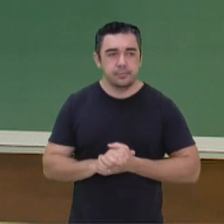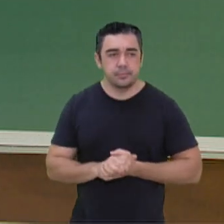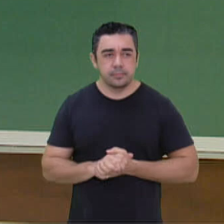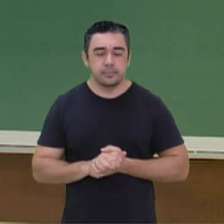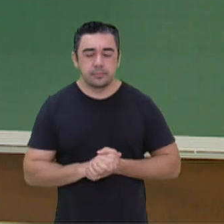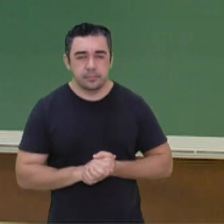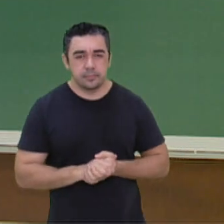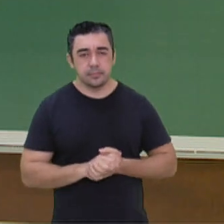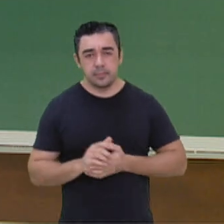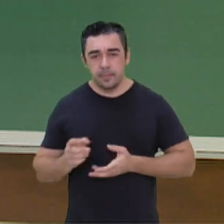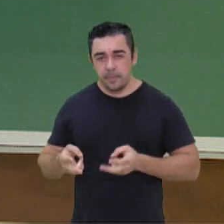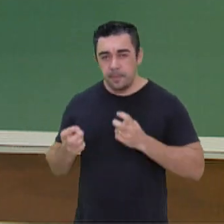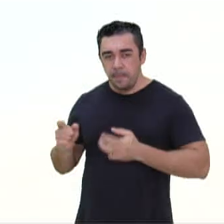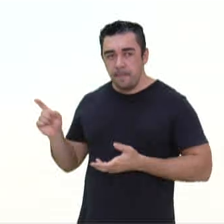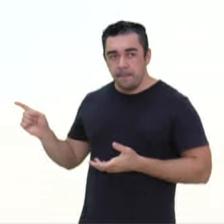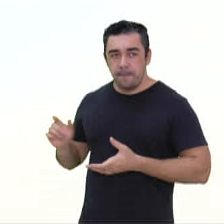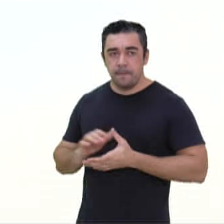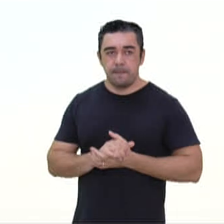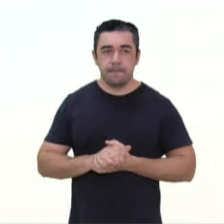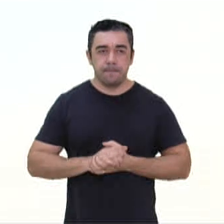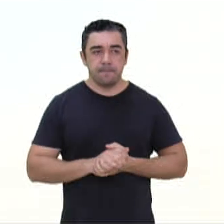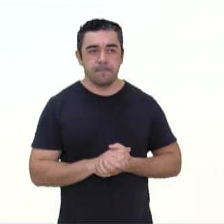Observe esse fragmento do texto.